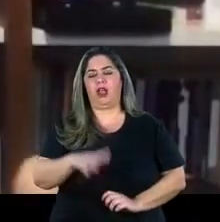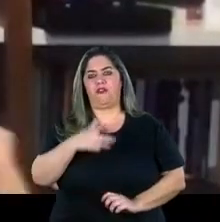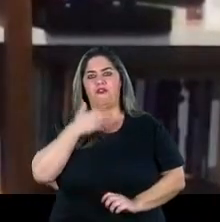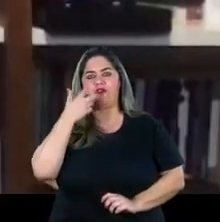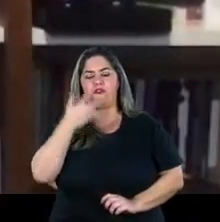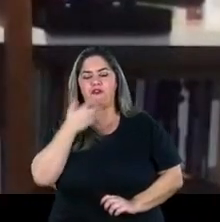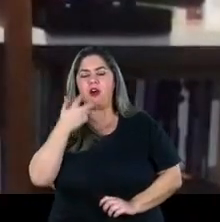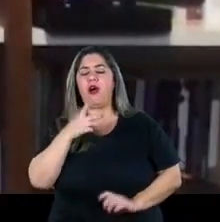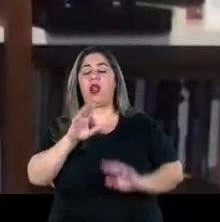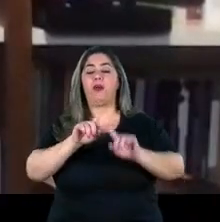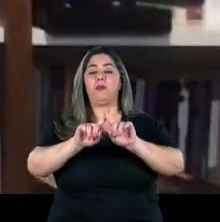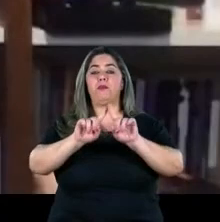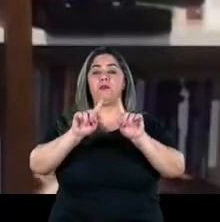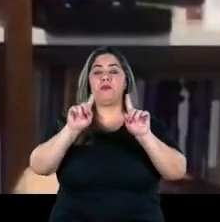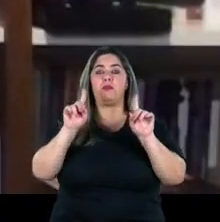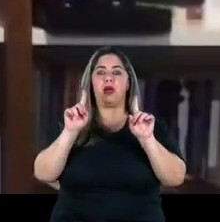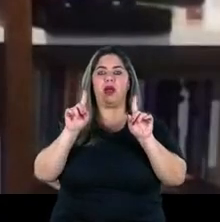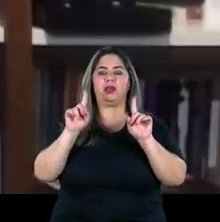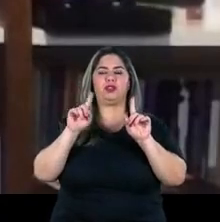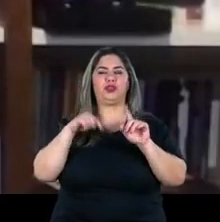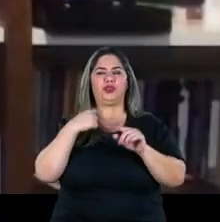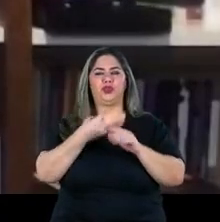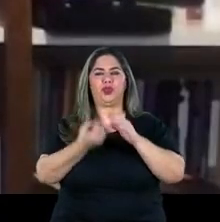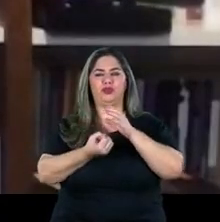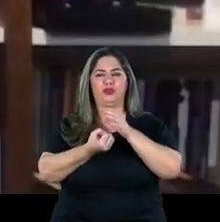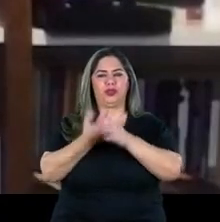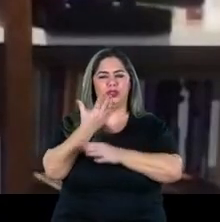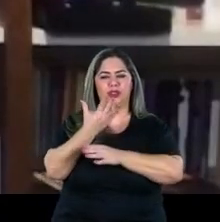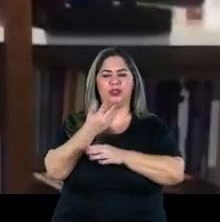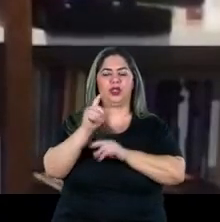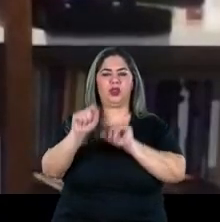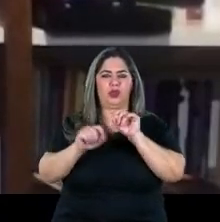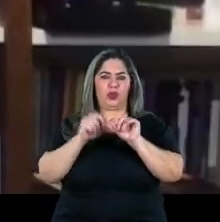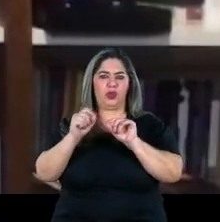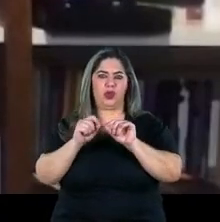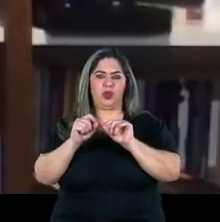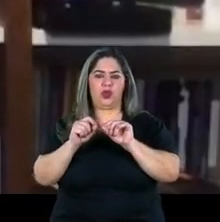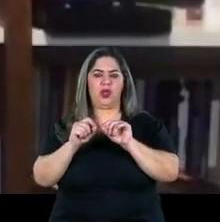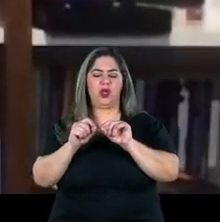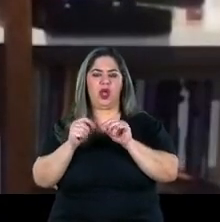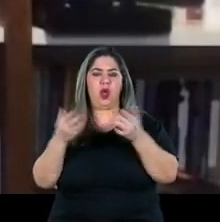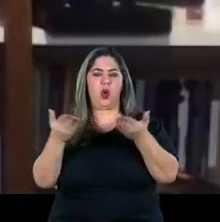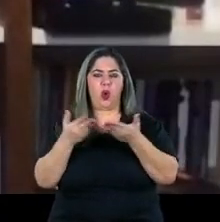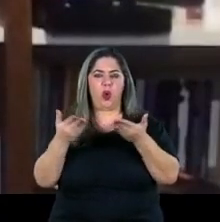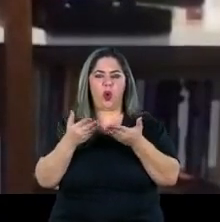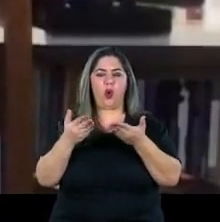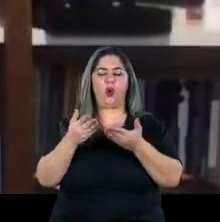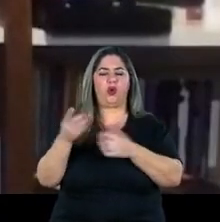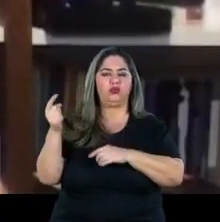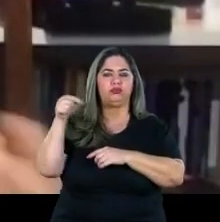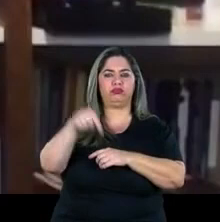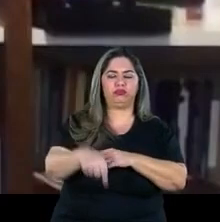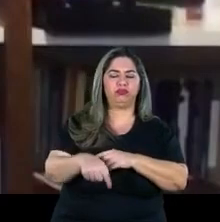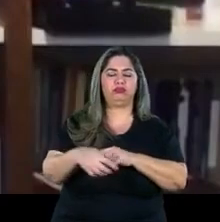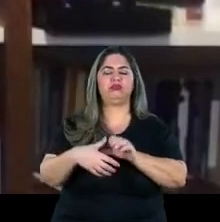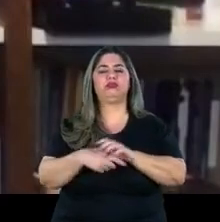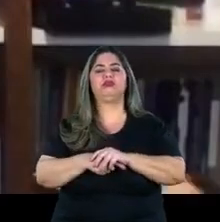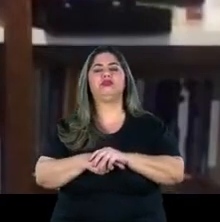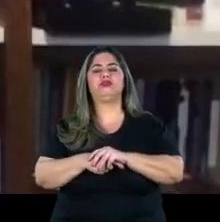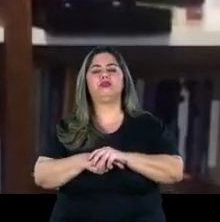nós fomos inventar dessa instituição na qual nós estamos atuando há muito tempo